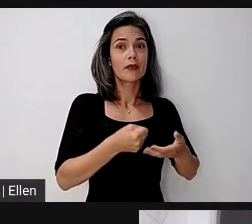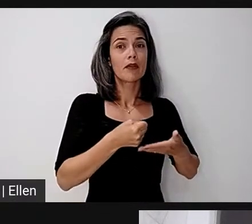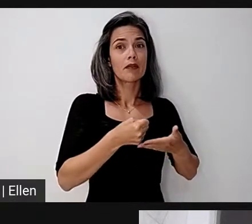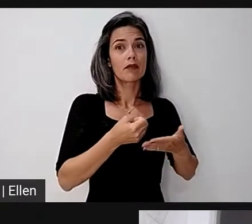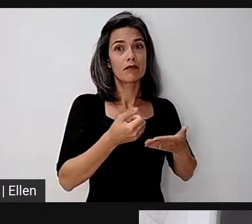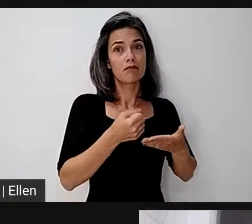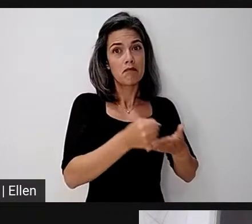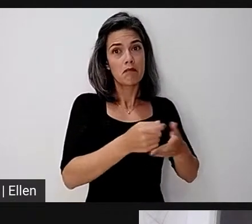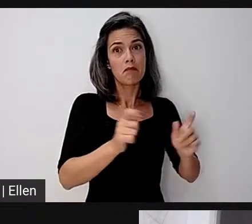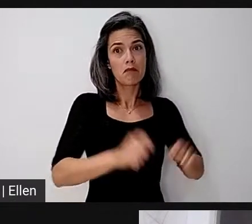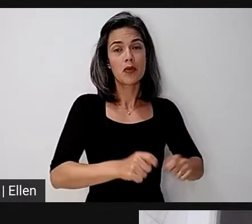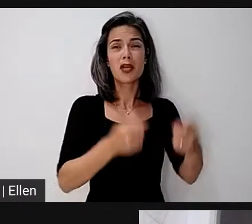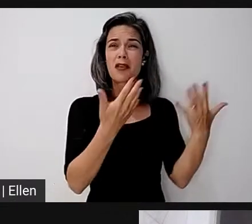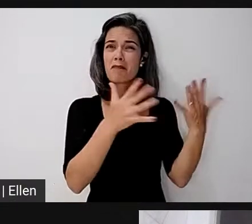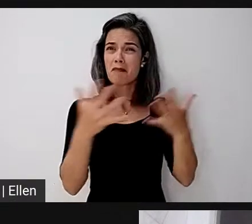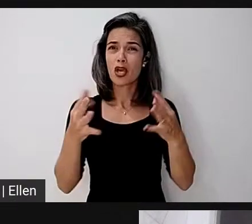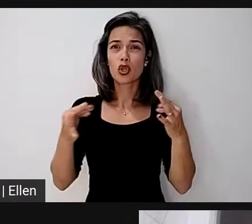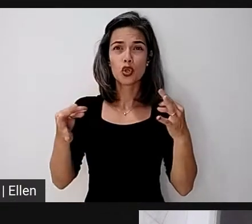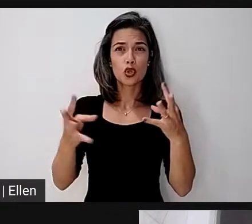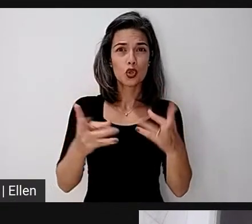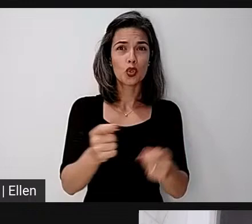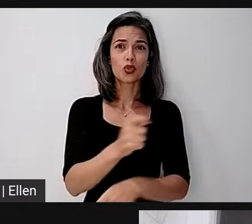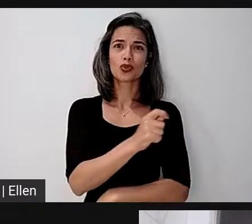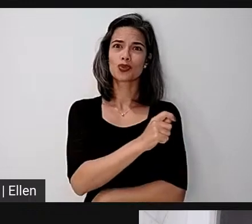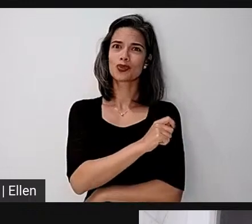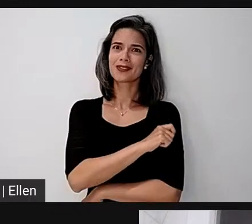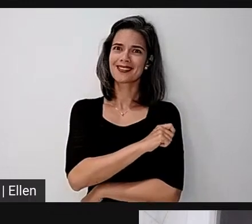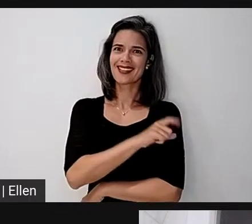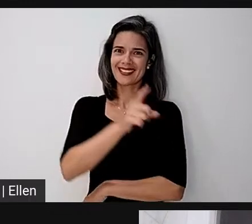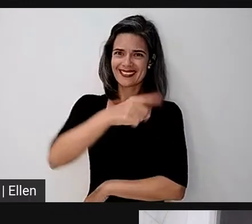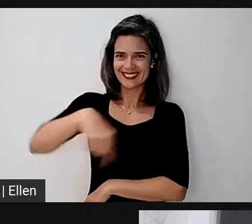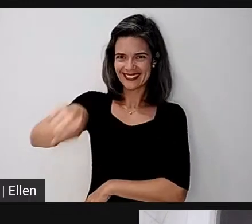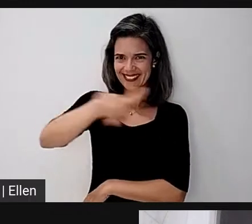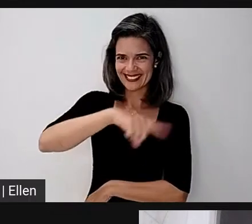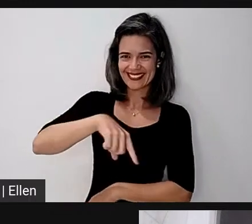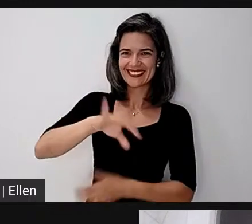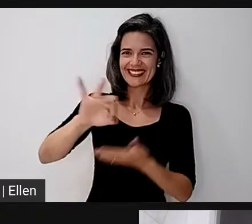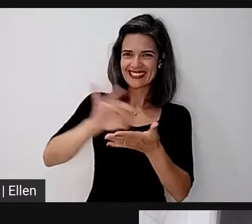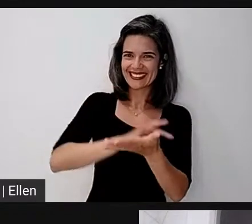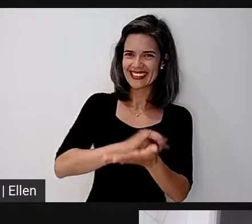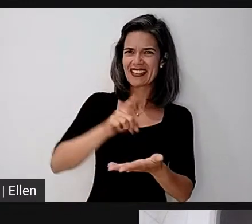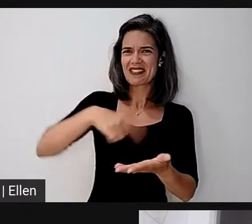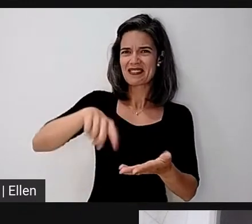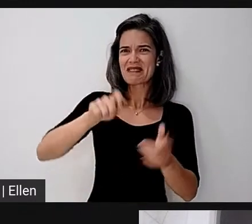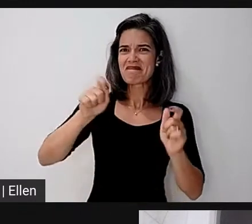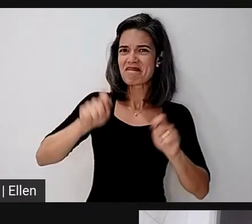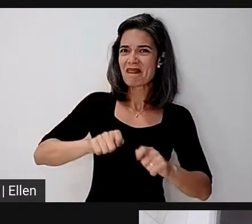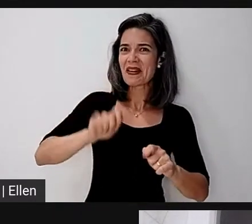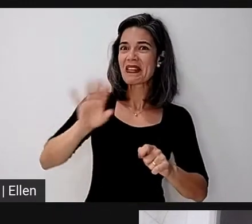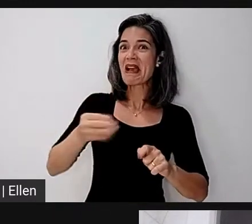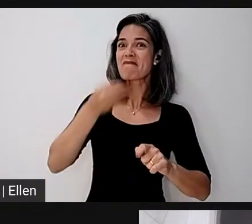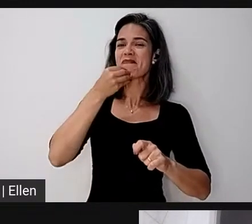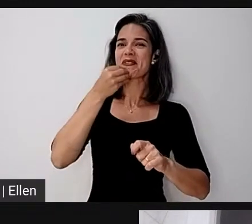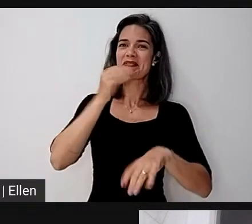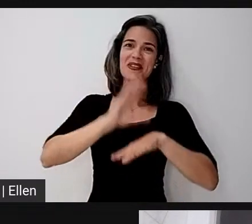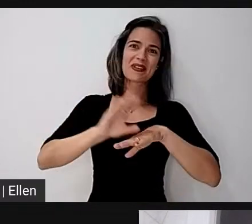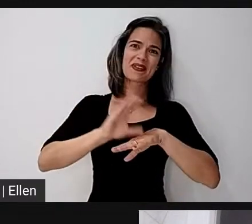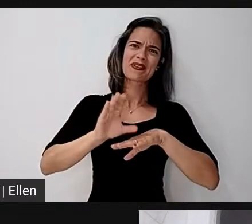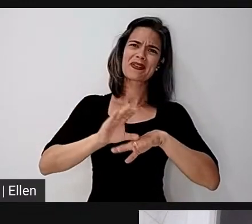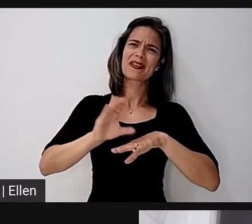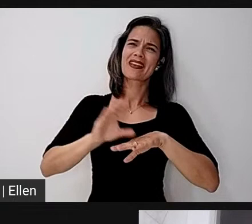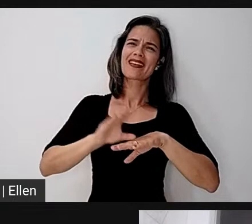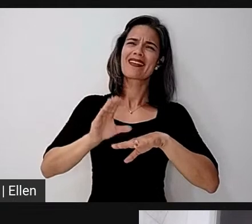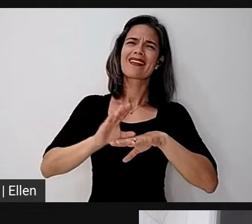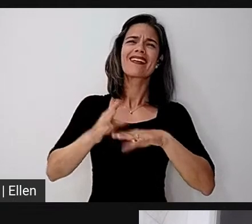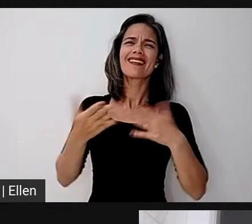queremos parabenizar todos os cursistas e pedir para que vocês aproveitem o máximo desse curso, é uma oportunidade ímpar estar participando,